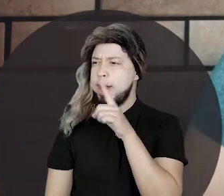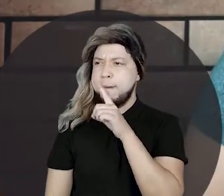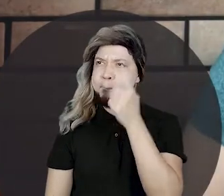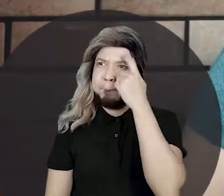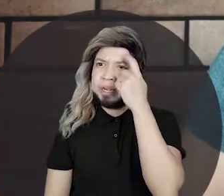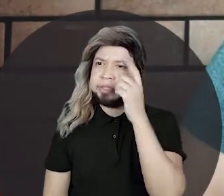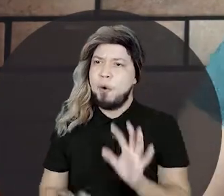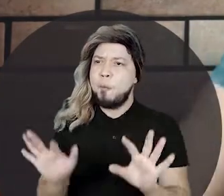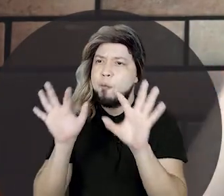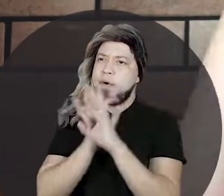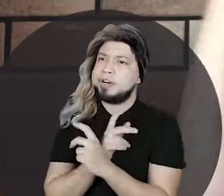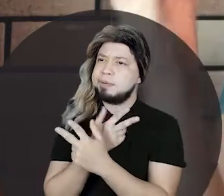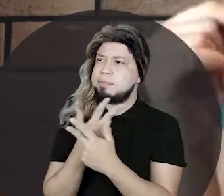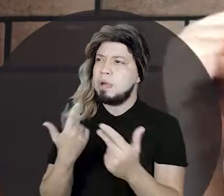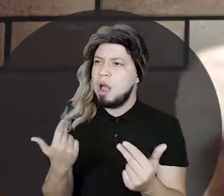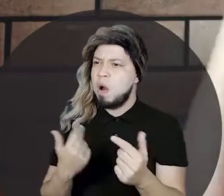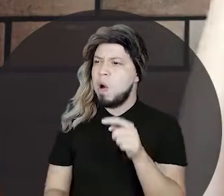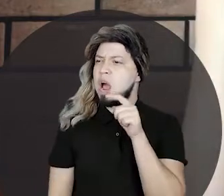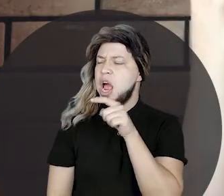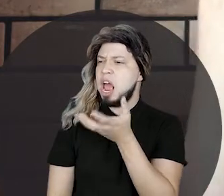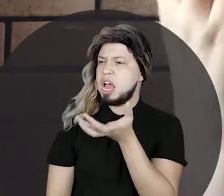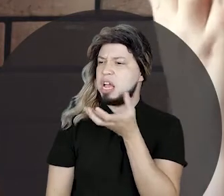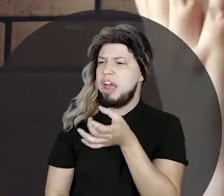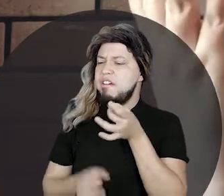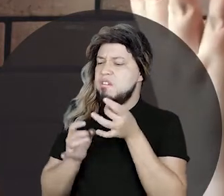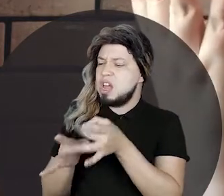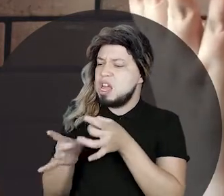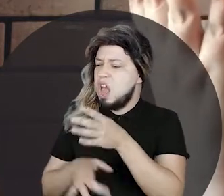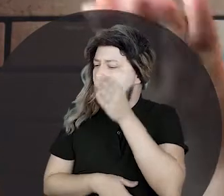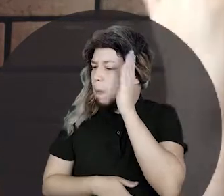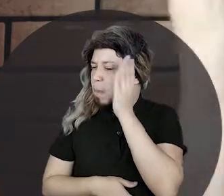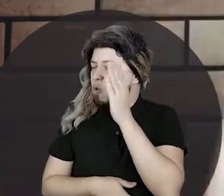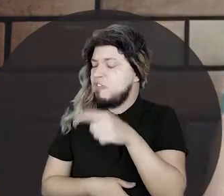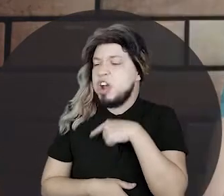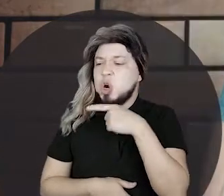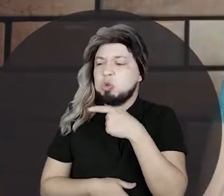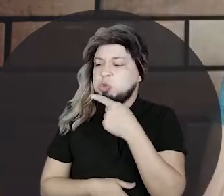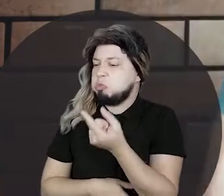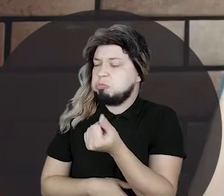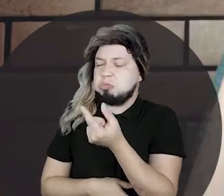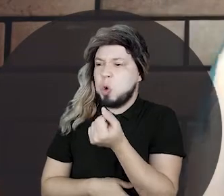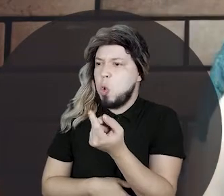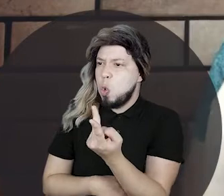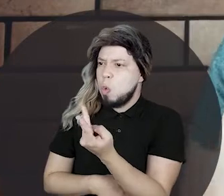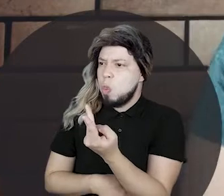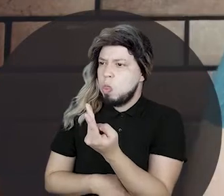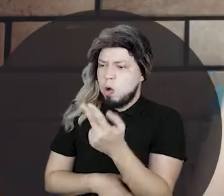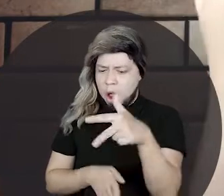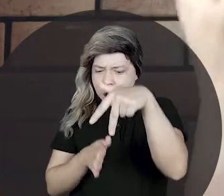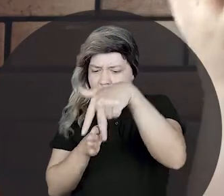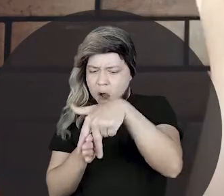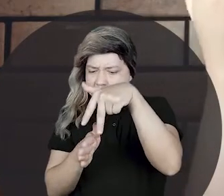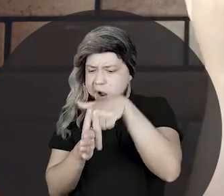animais, ave maria. Esse daí, se quiser vender esse bicho aí, vai achar que lá não vai valer nada. Os dois em cima,